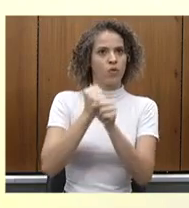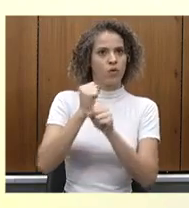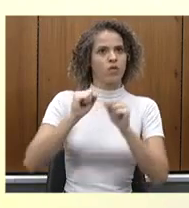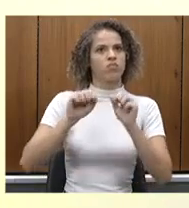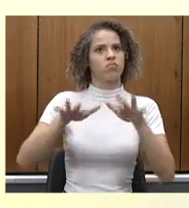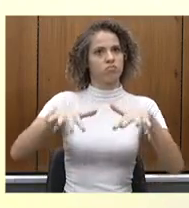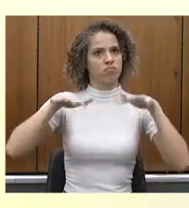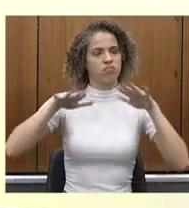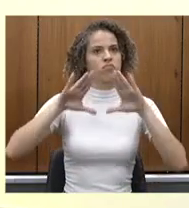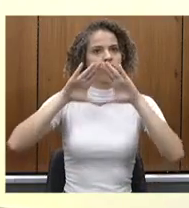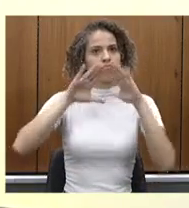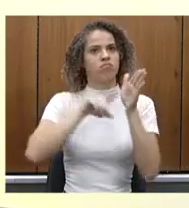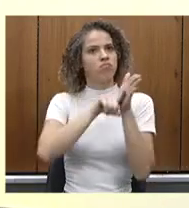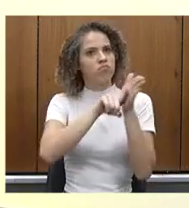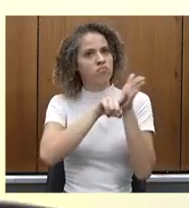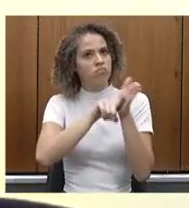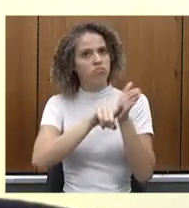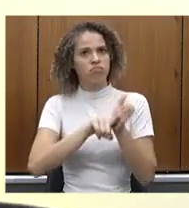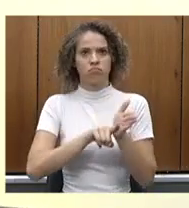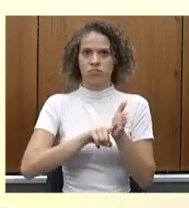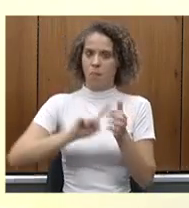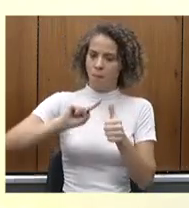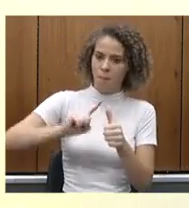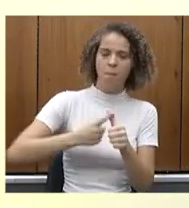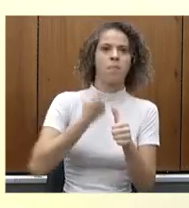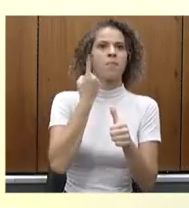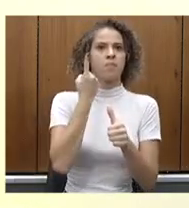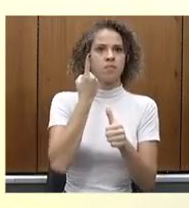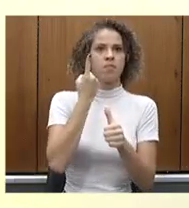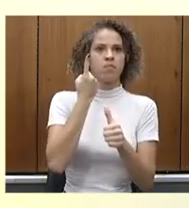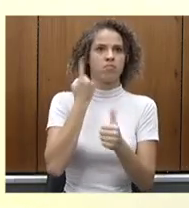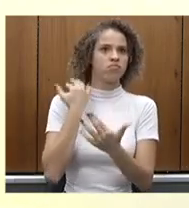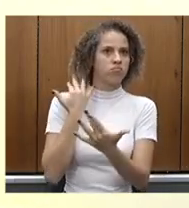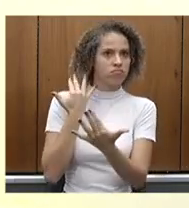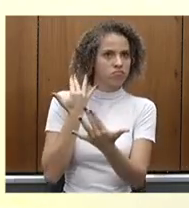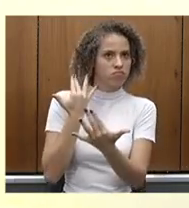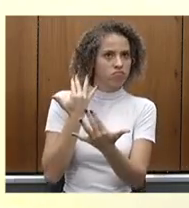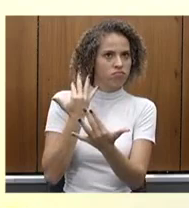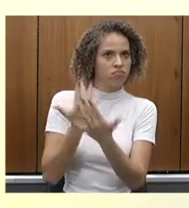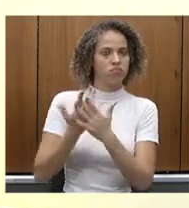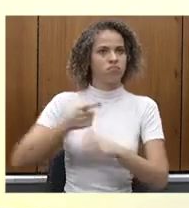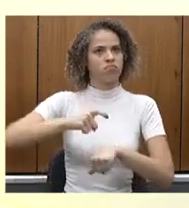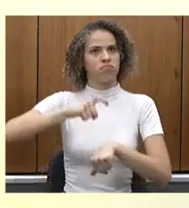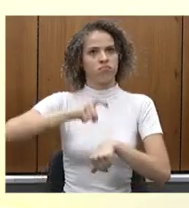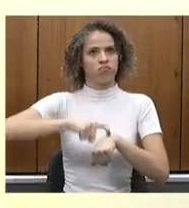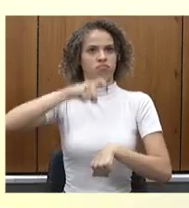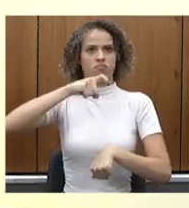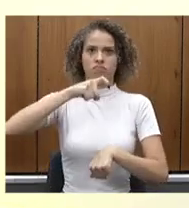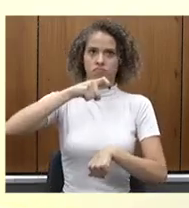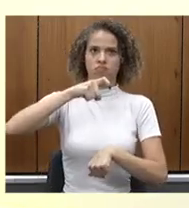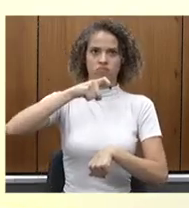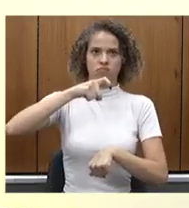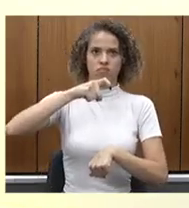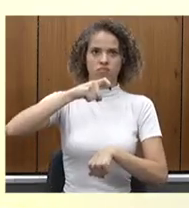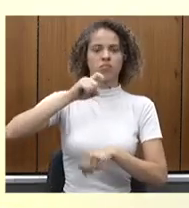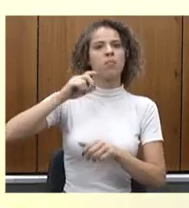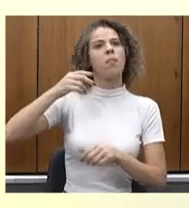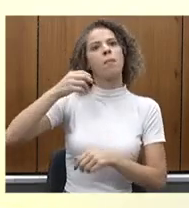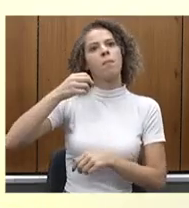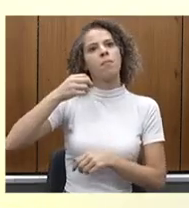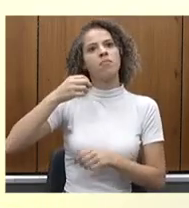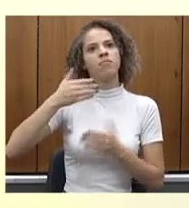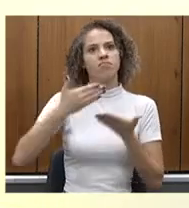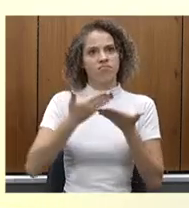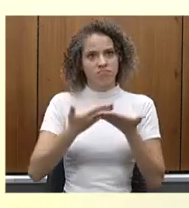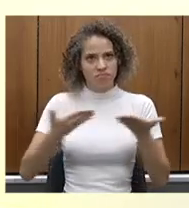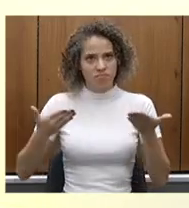fiscaliza, considerando o período de 1º de janeiro até o presente momento e em cumprimento ao artigo 36, parágrafo